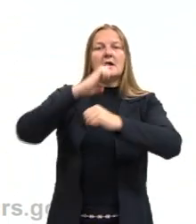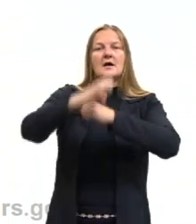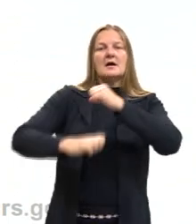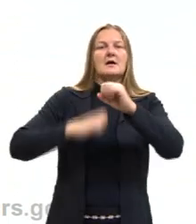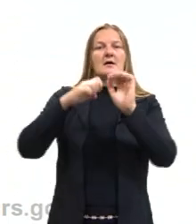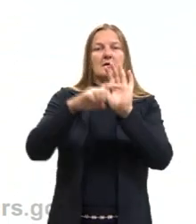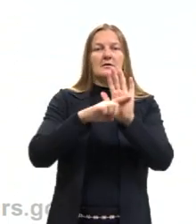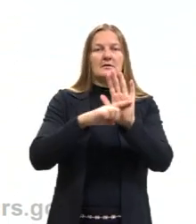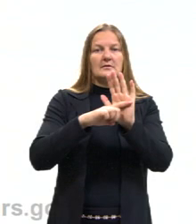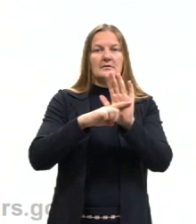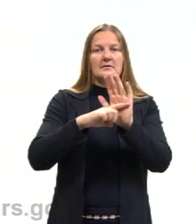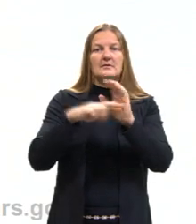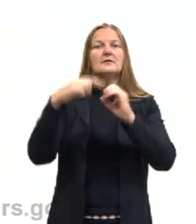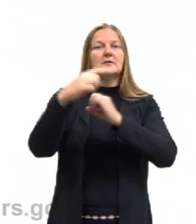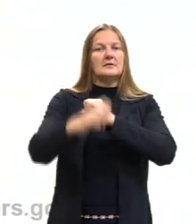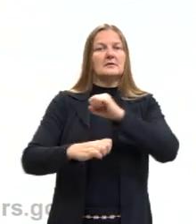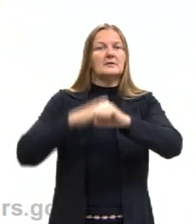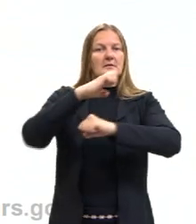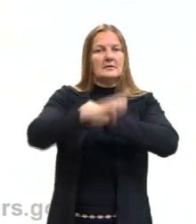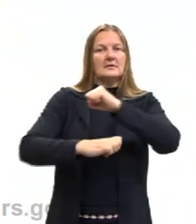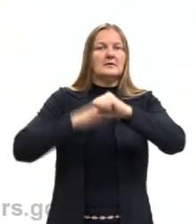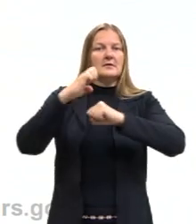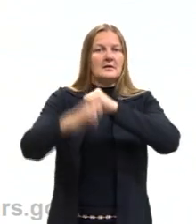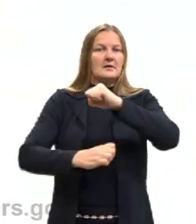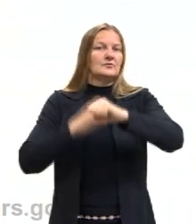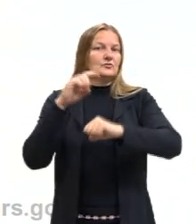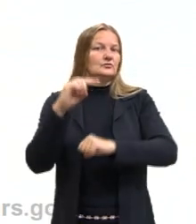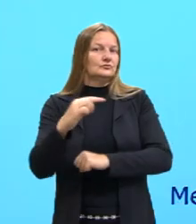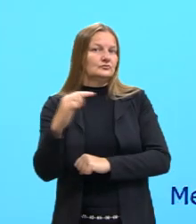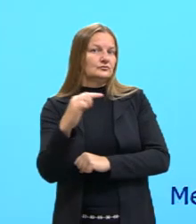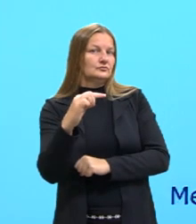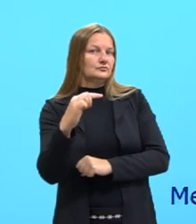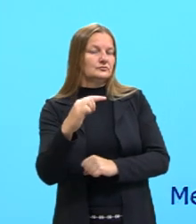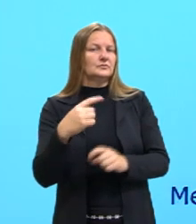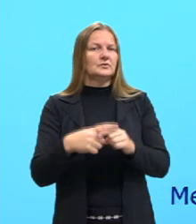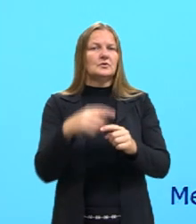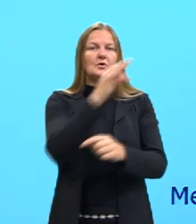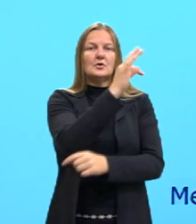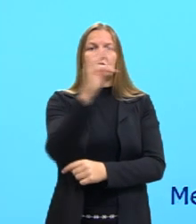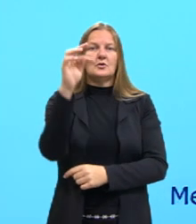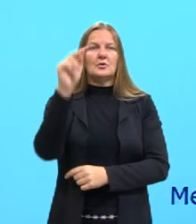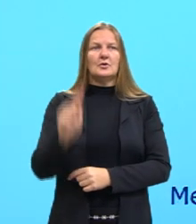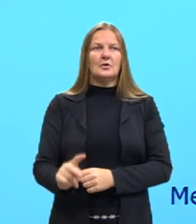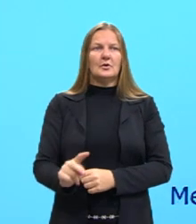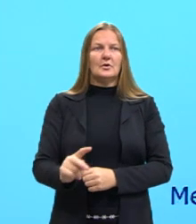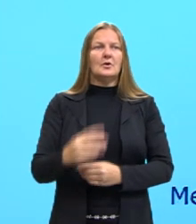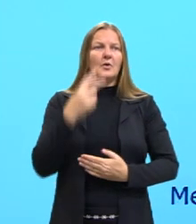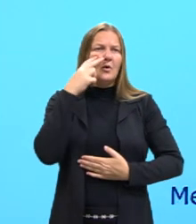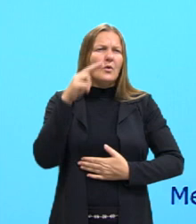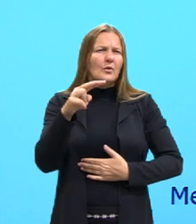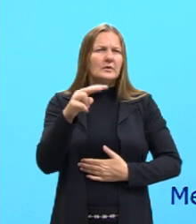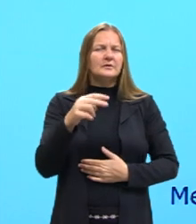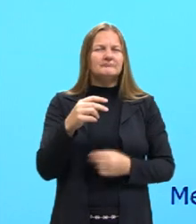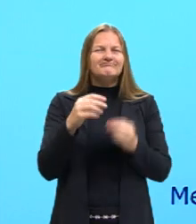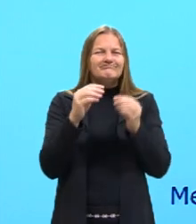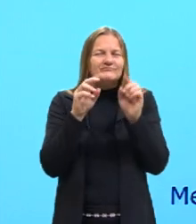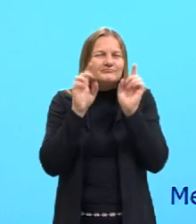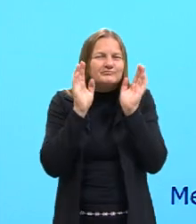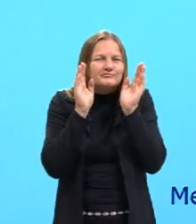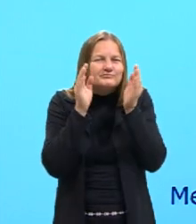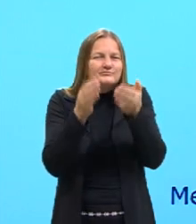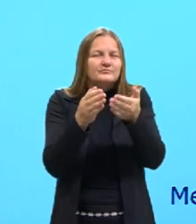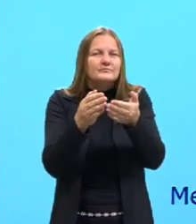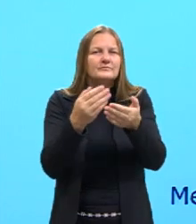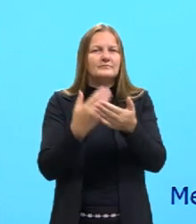nós lembrarmos da eletronegatividade lá da tabela periódica, tá? E quem não lembrar pode dar uma olhadinha lá na aula, na